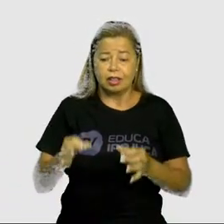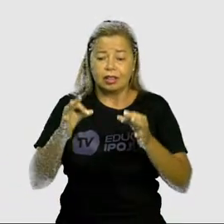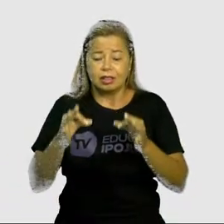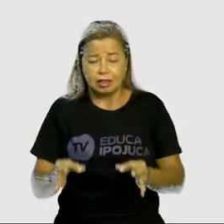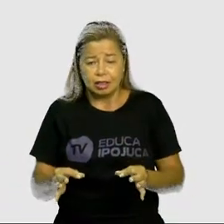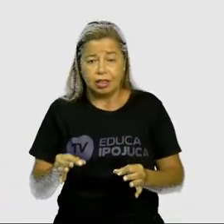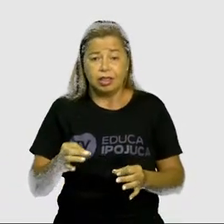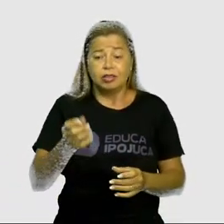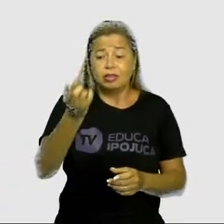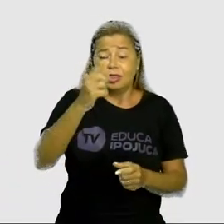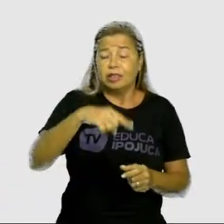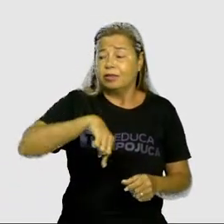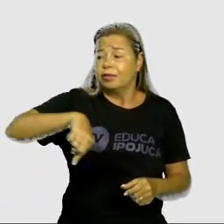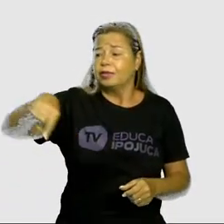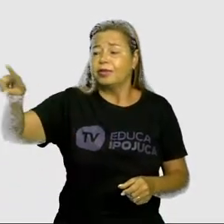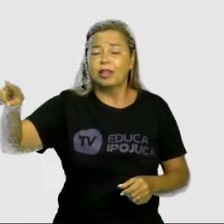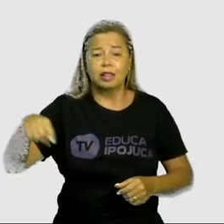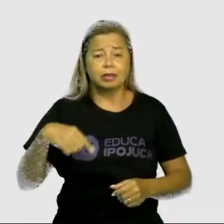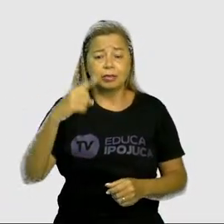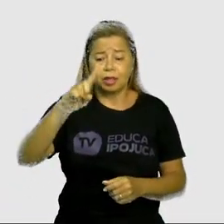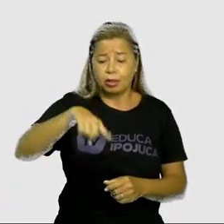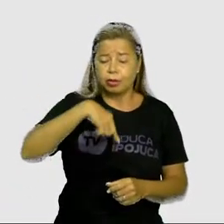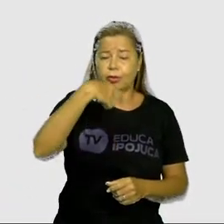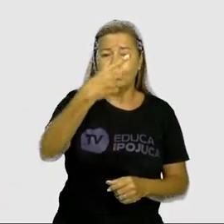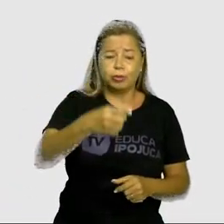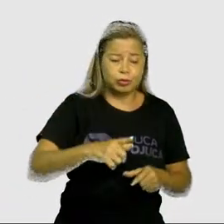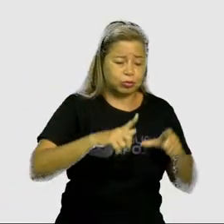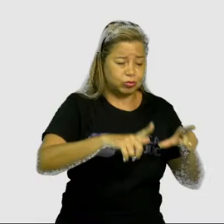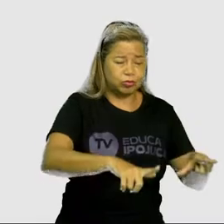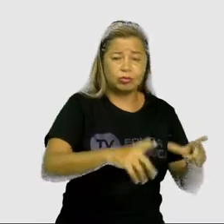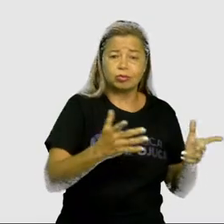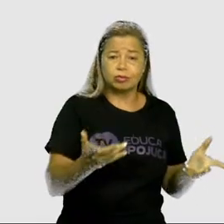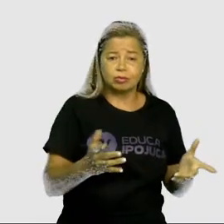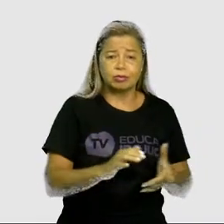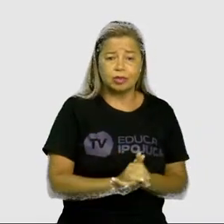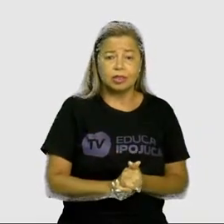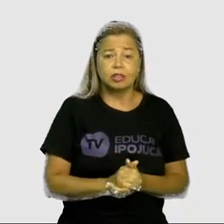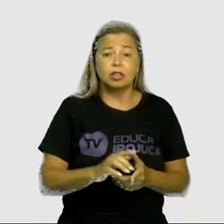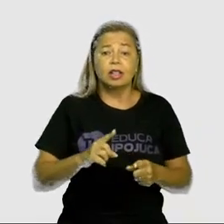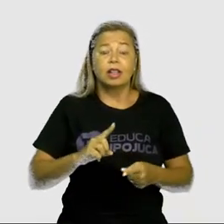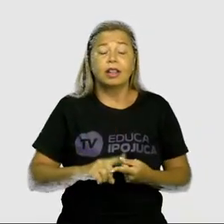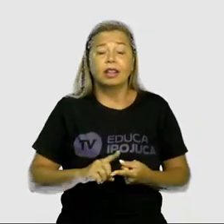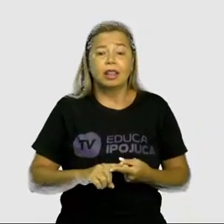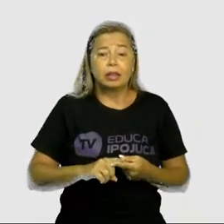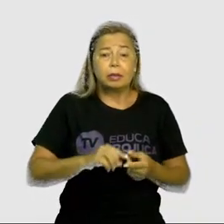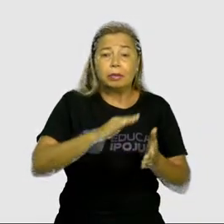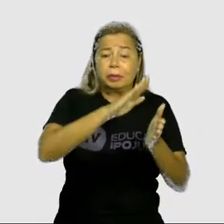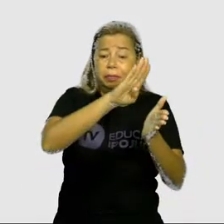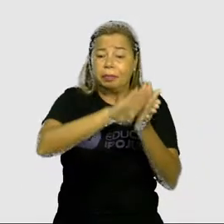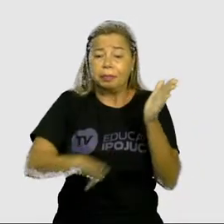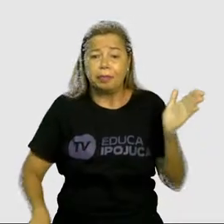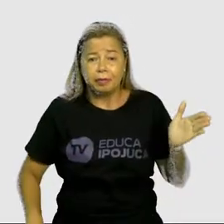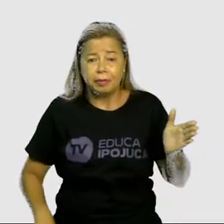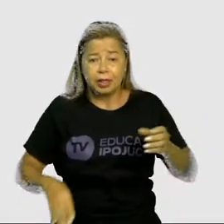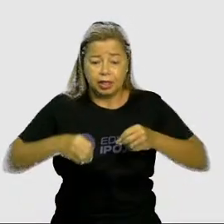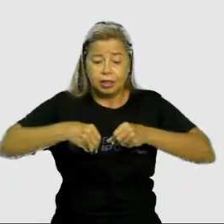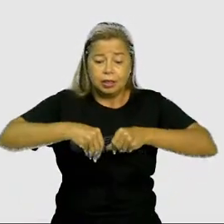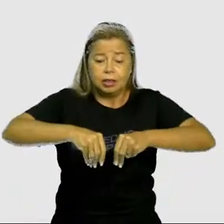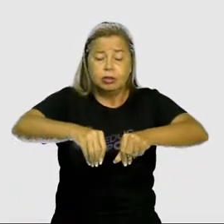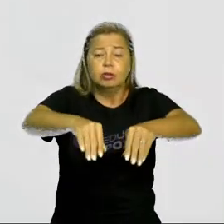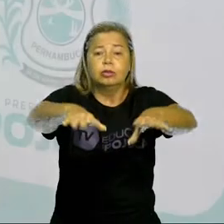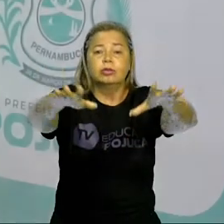para outros locais. A gente tem a retirada da cobertura do solo. E essa